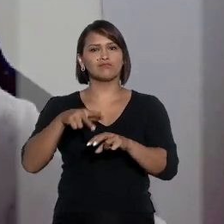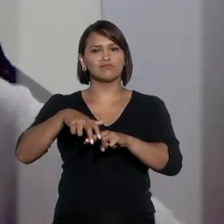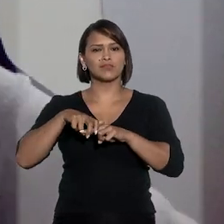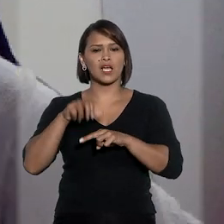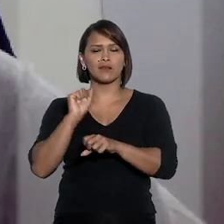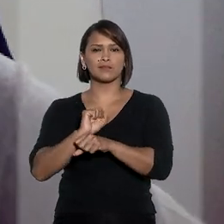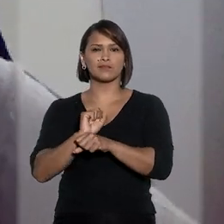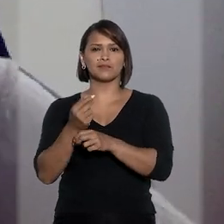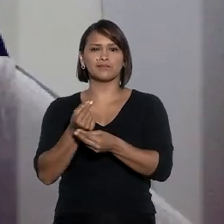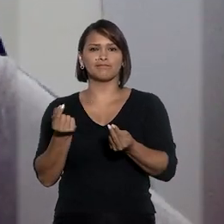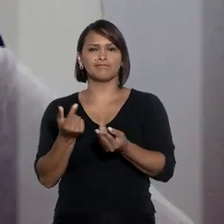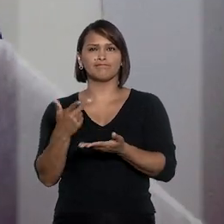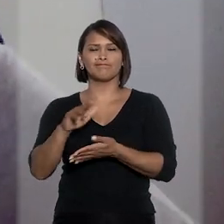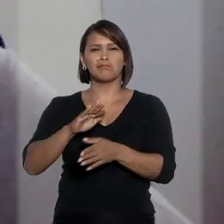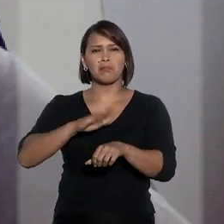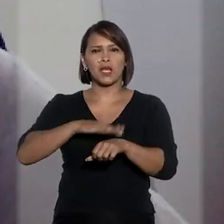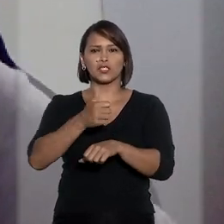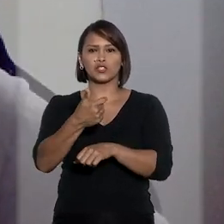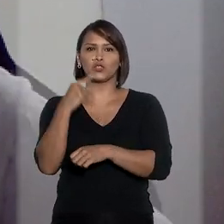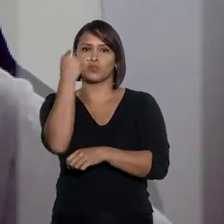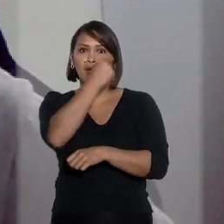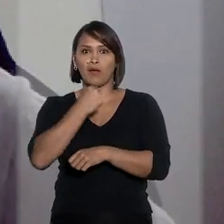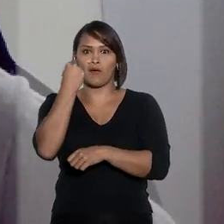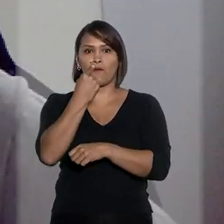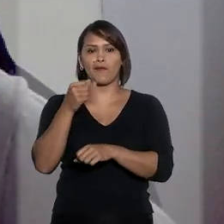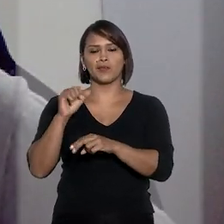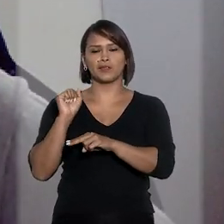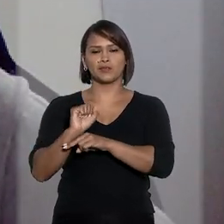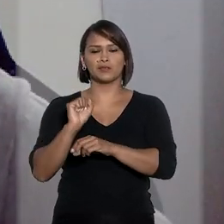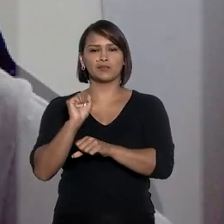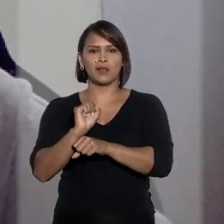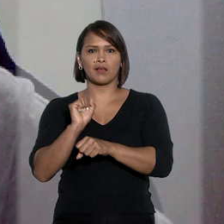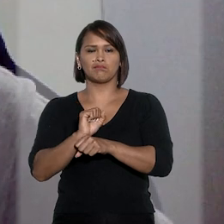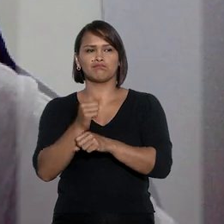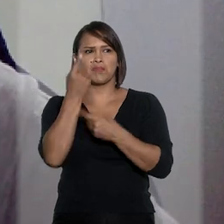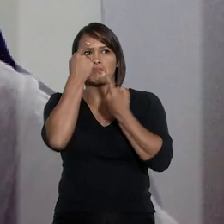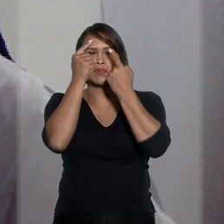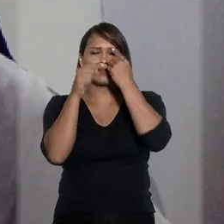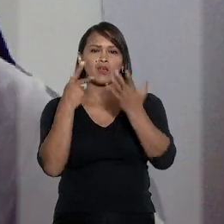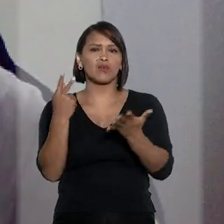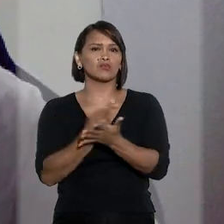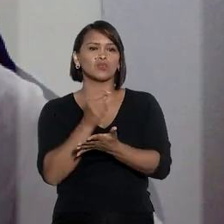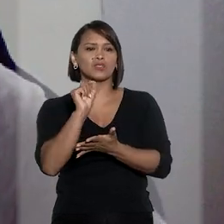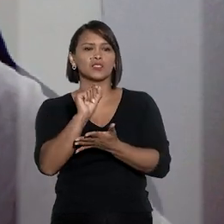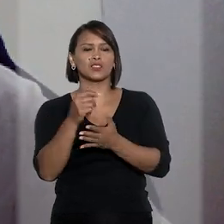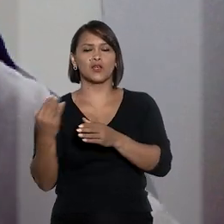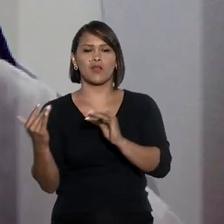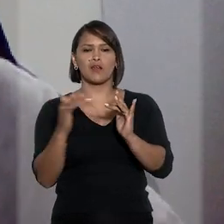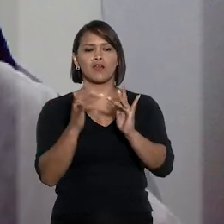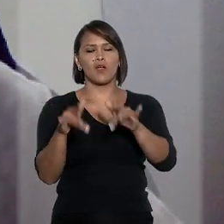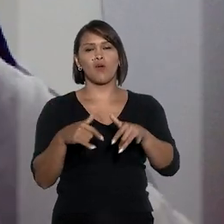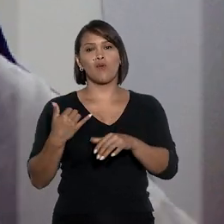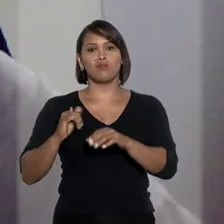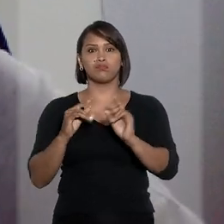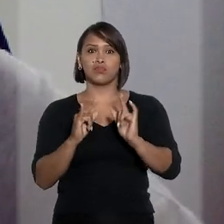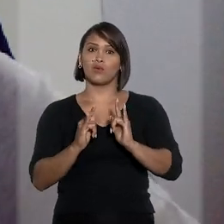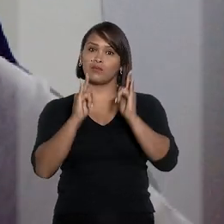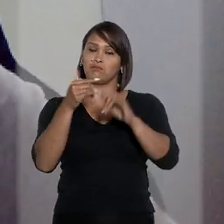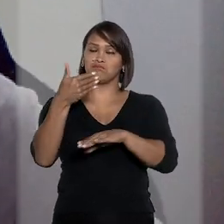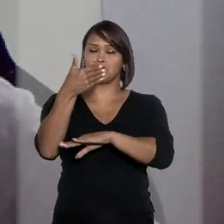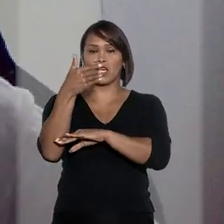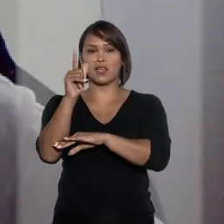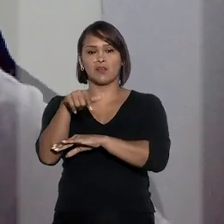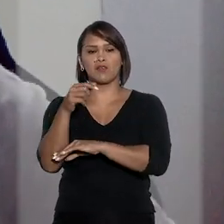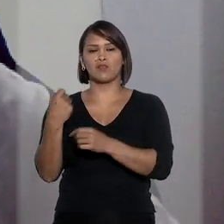sentado, esperando, assim, tipo, mais de uma hora, assim, sabe? Sem ter ideia do que ia acontecer comigo, se eu ia ser realocado para um hotel,